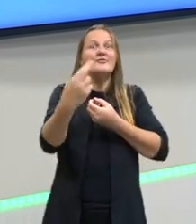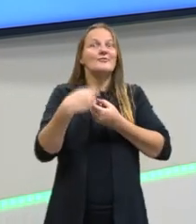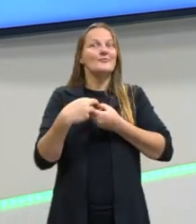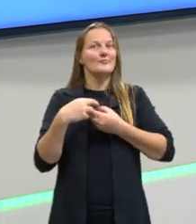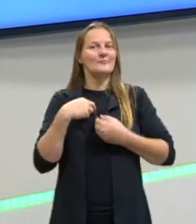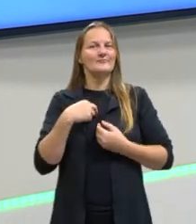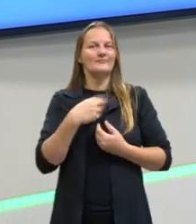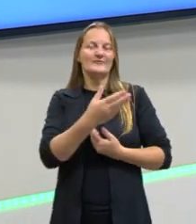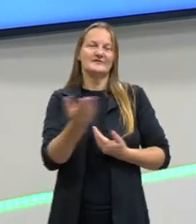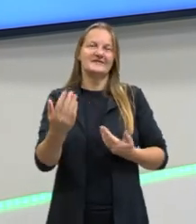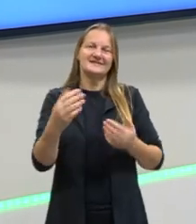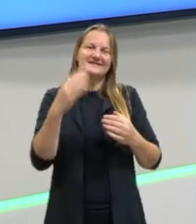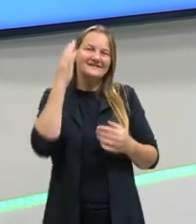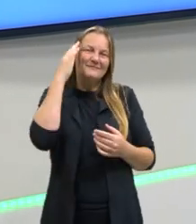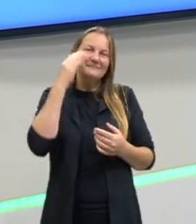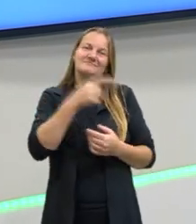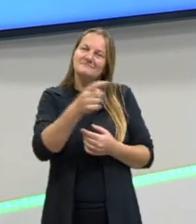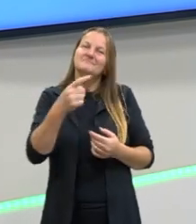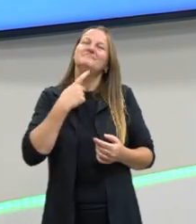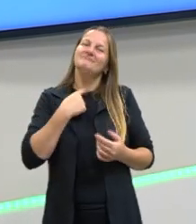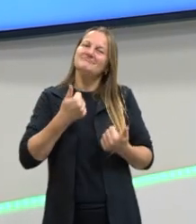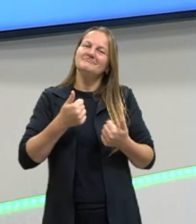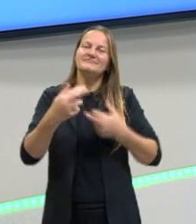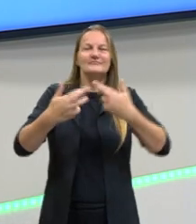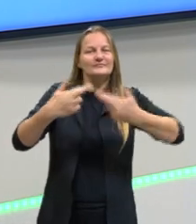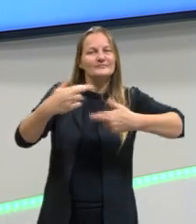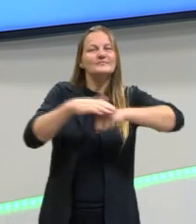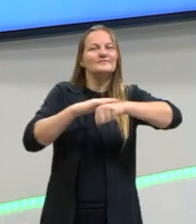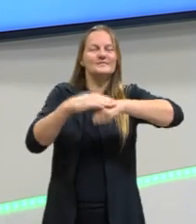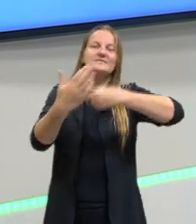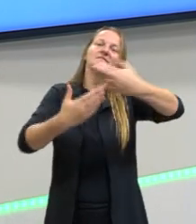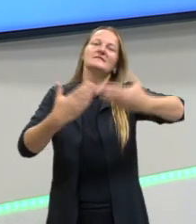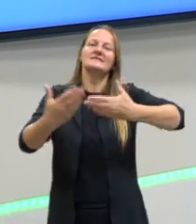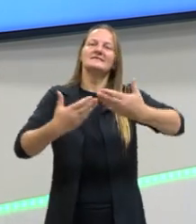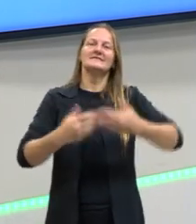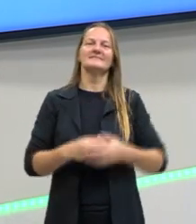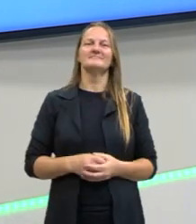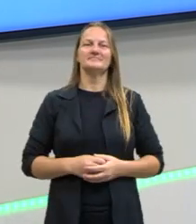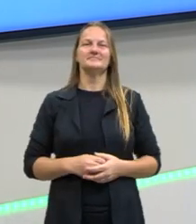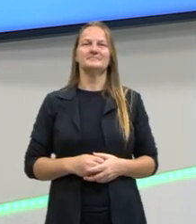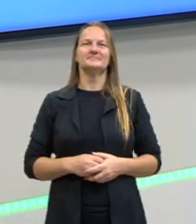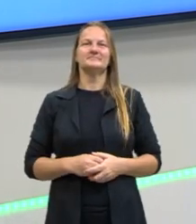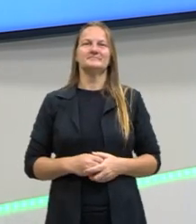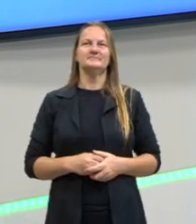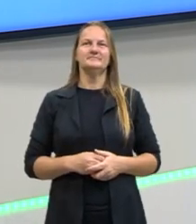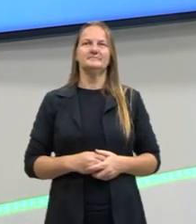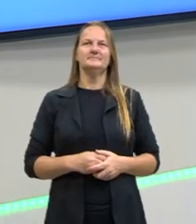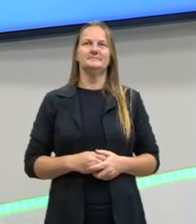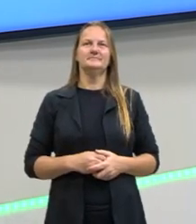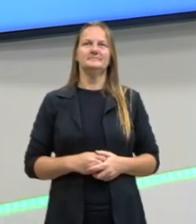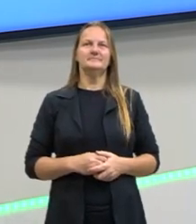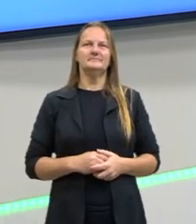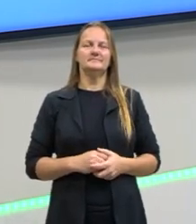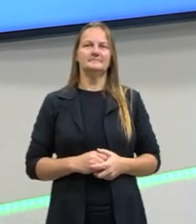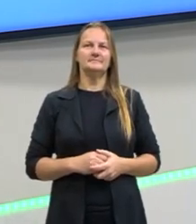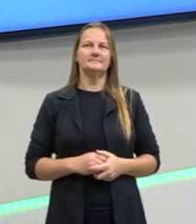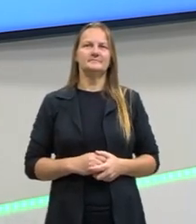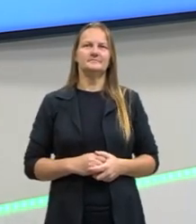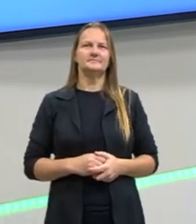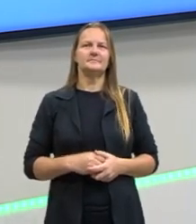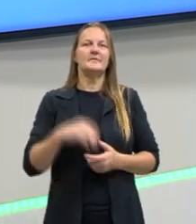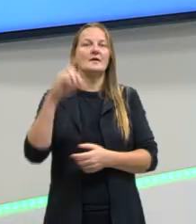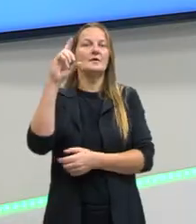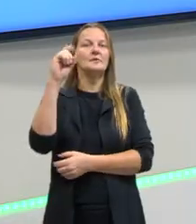esse retorno de vocês e poder dialogar um pouquinho aí com a galera que está acompanhando o projeto. Nossa